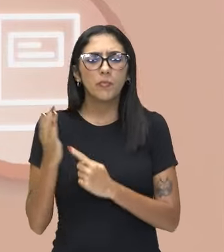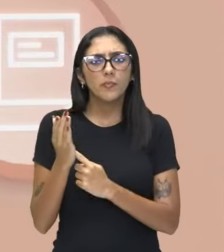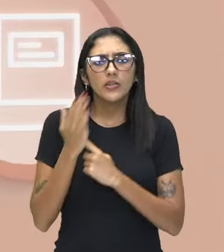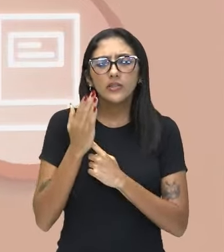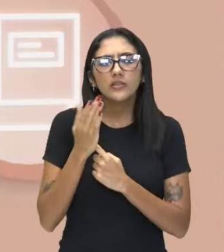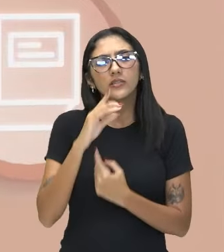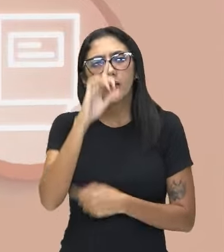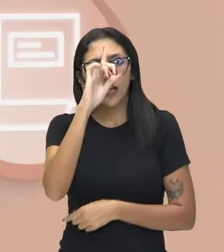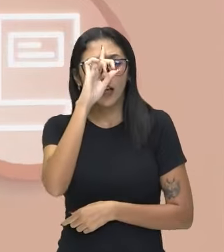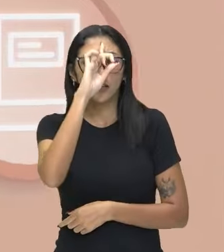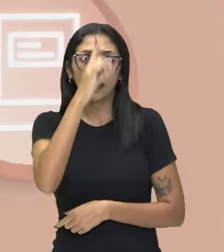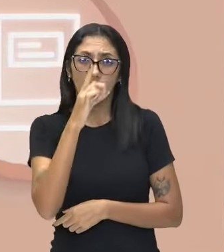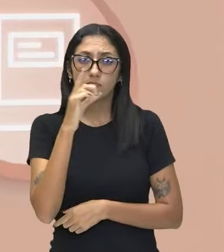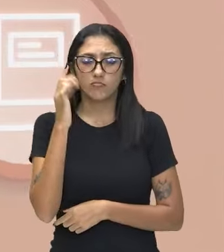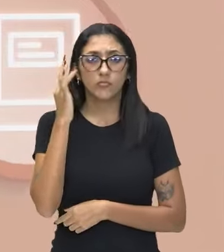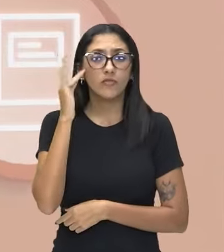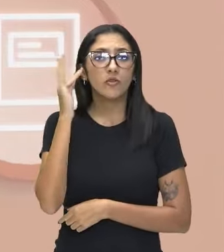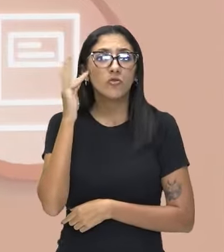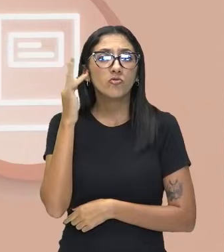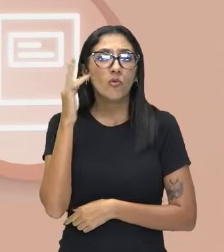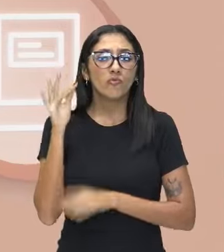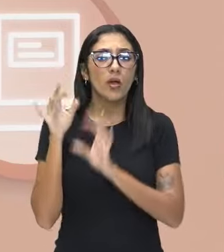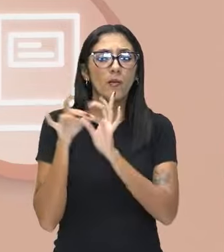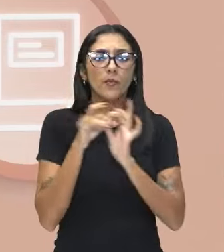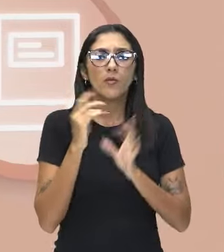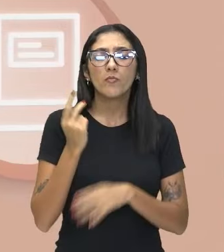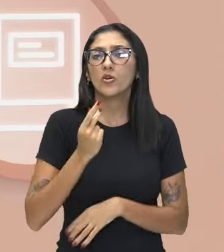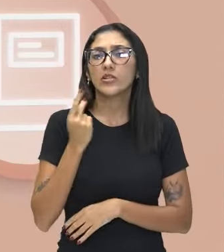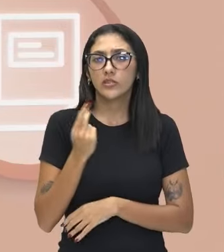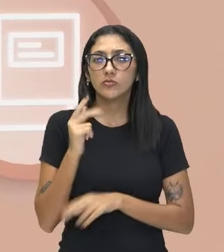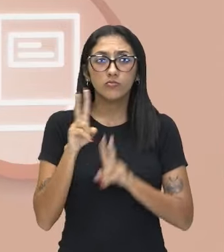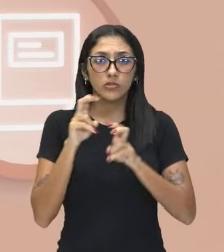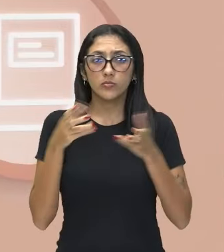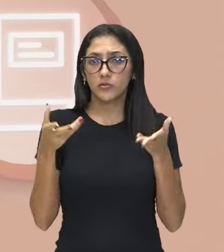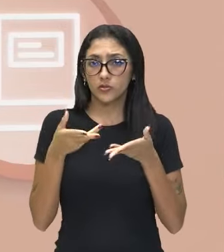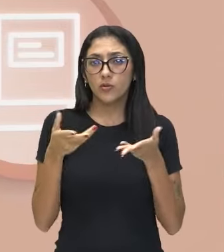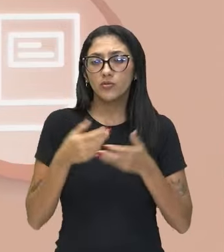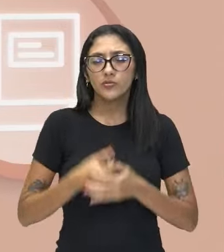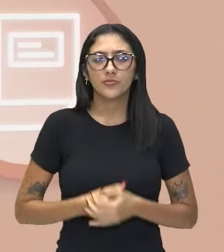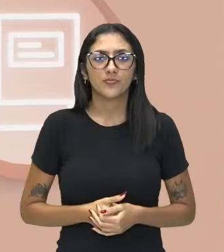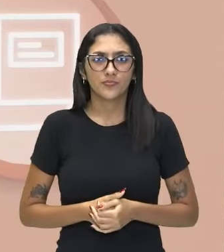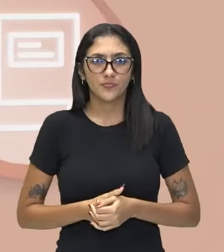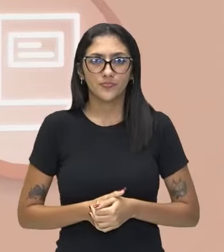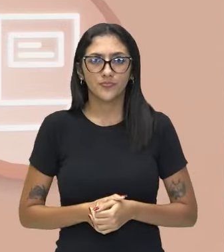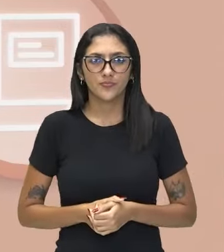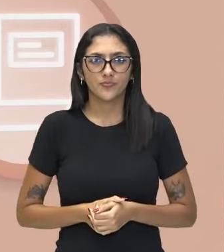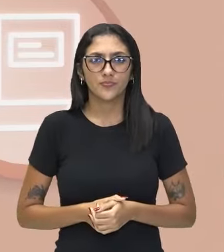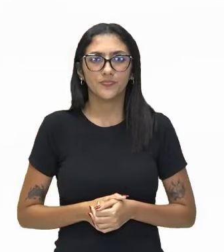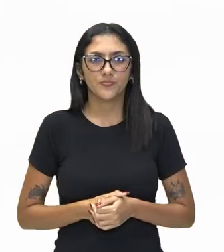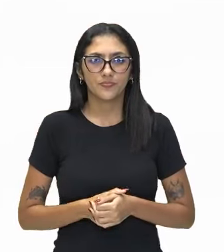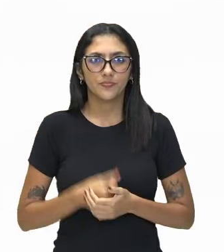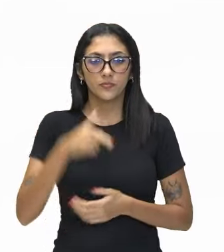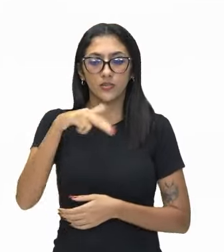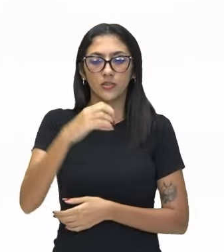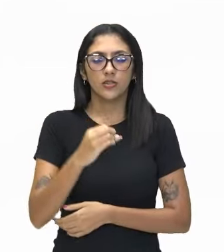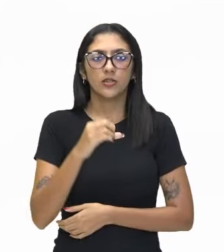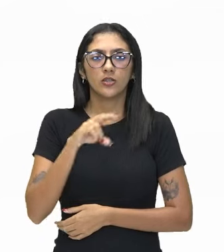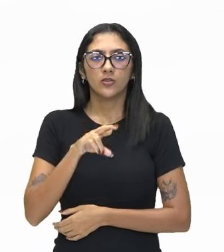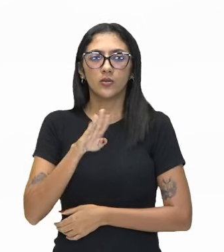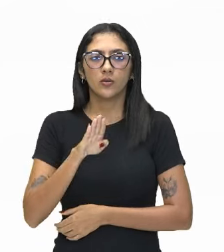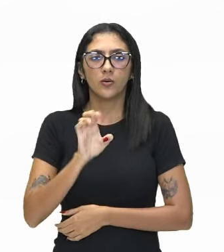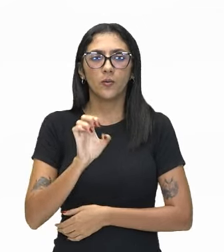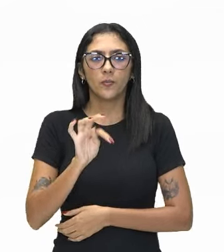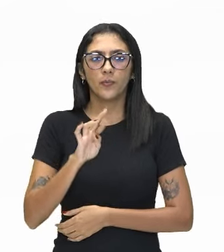filosofia, né? Do política e poder no mundo de hoje, tá? É, Norberto Bobbio, na verdade,